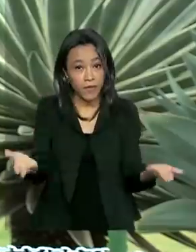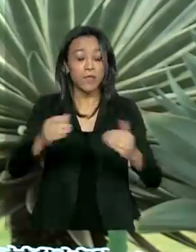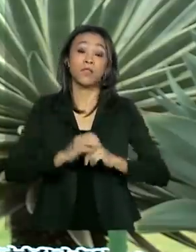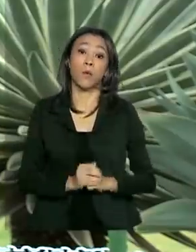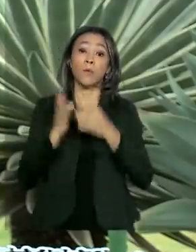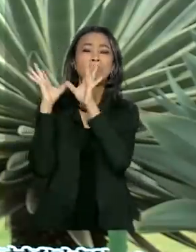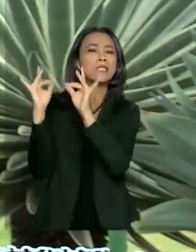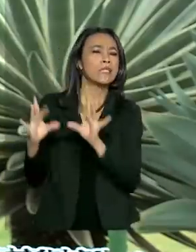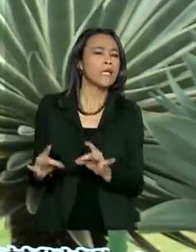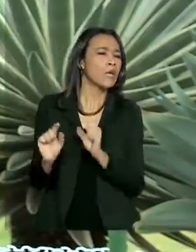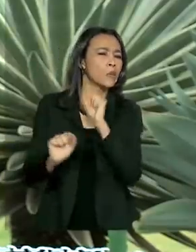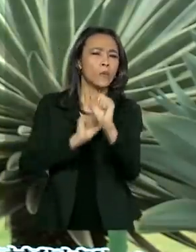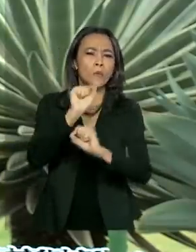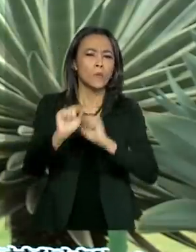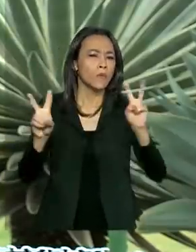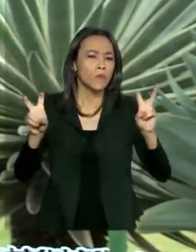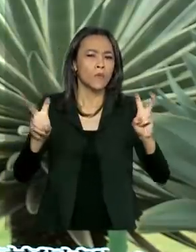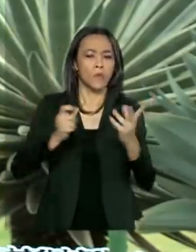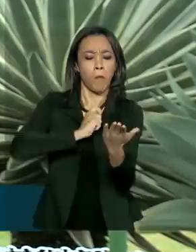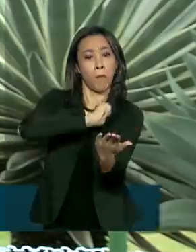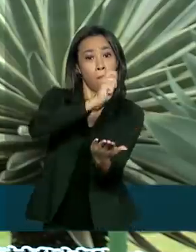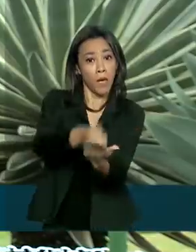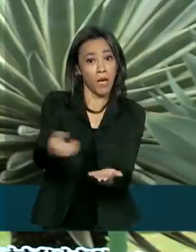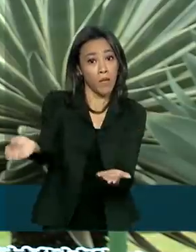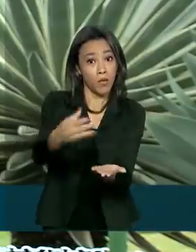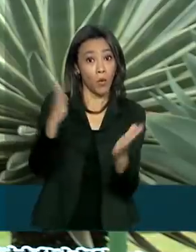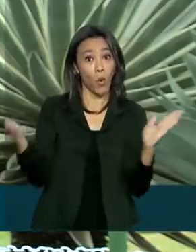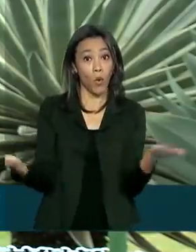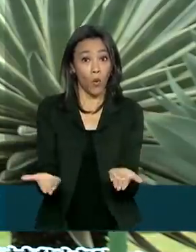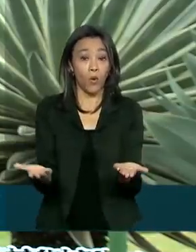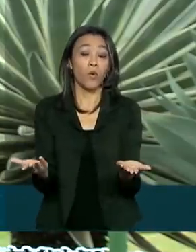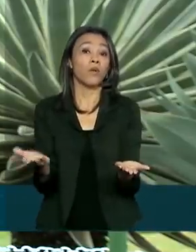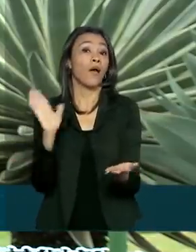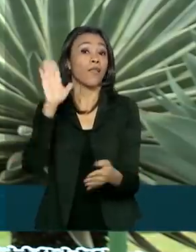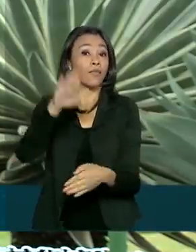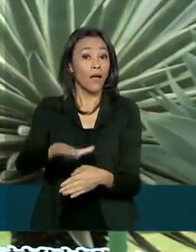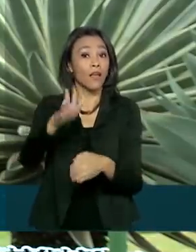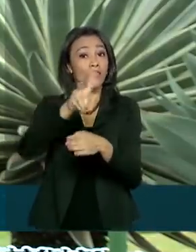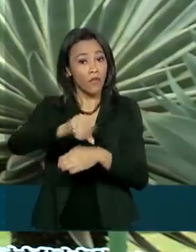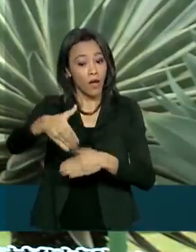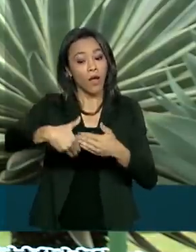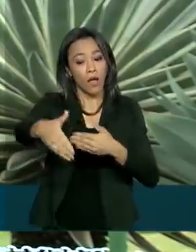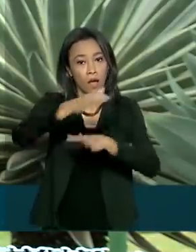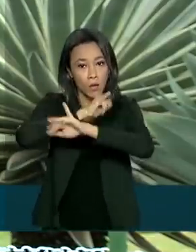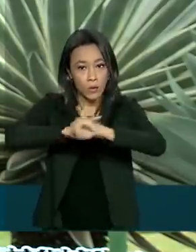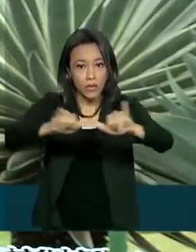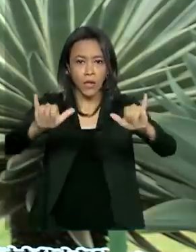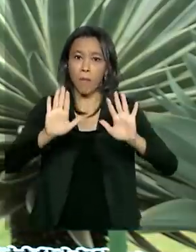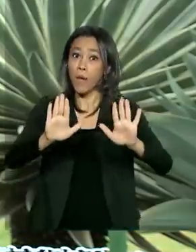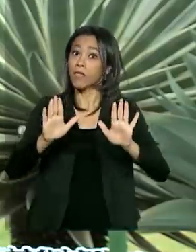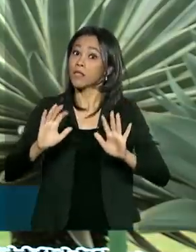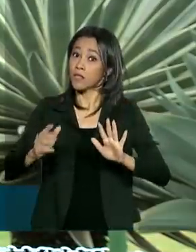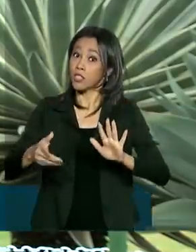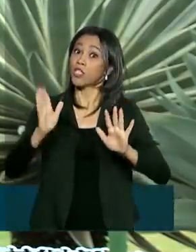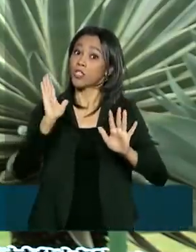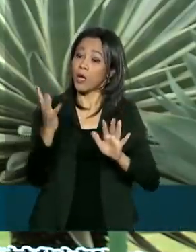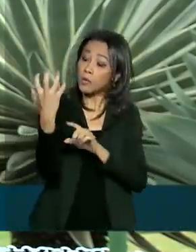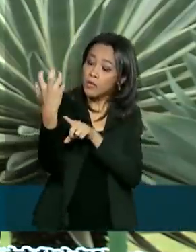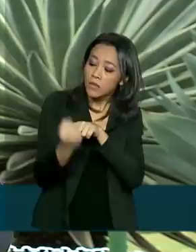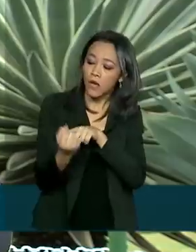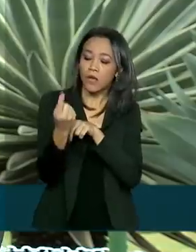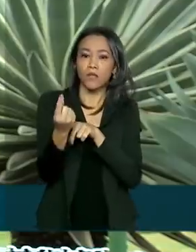detalhes sobre os novos pagamentos serão anunciados hoje à tarde. Mas o governo já adiantou que os saques em dinheiro serão